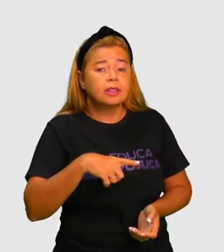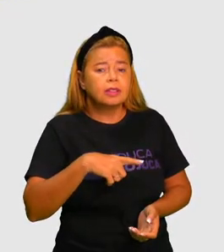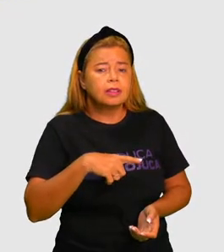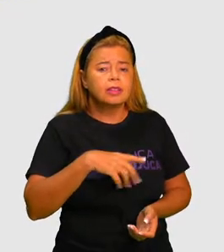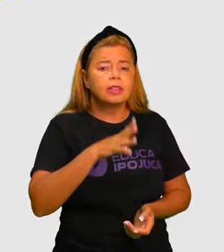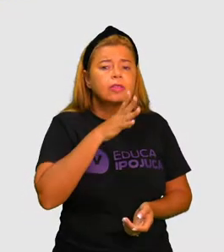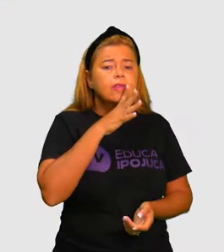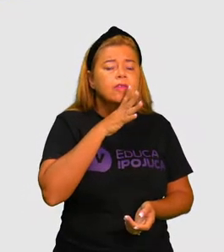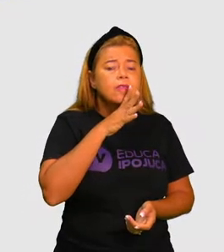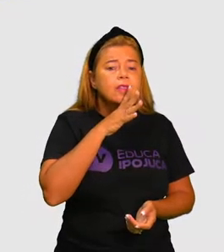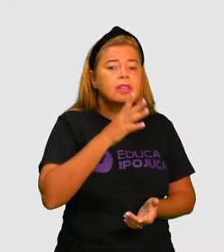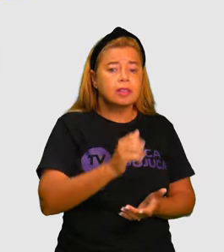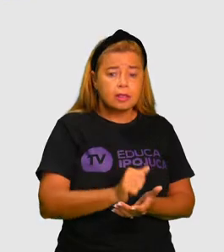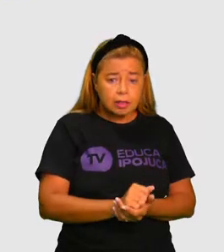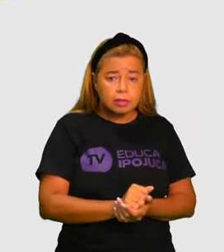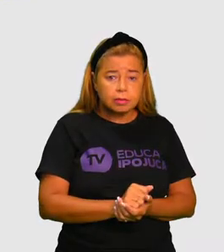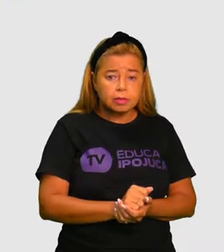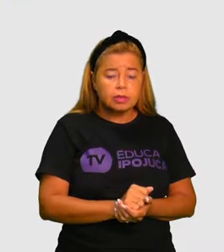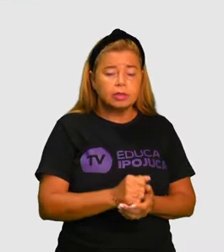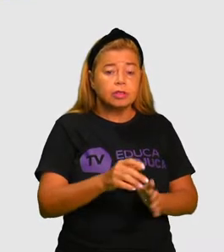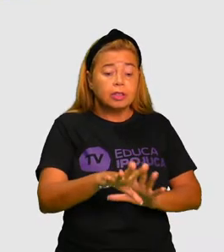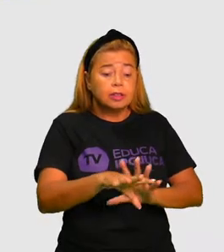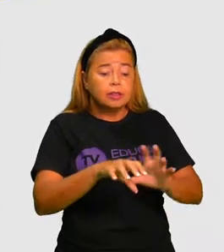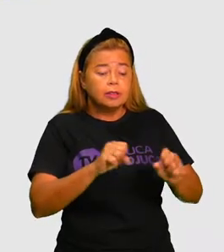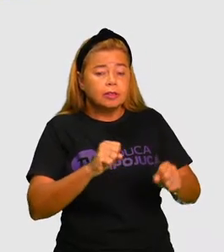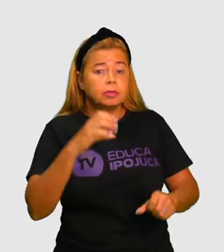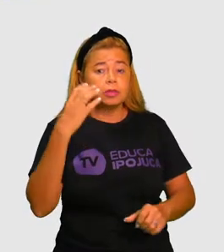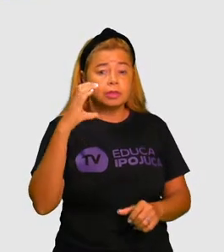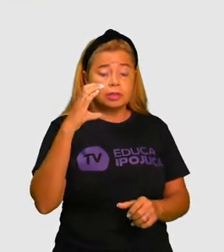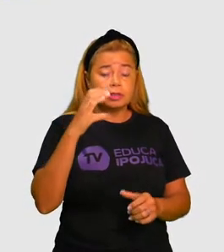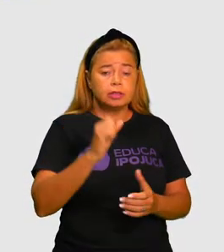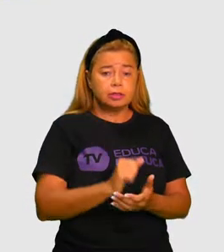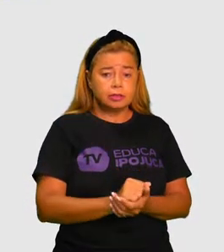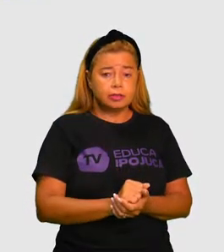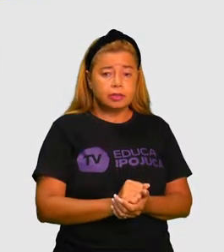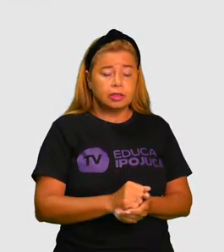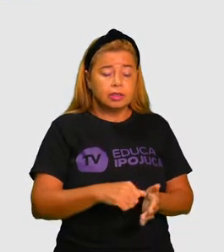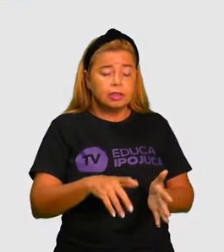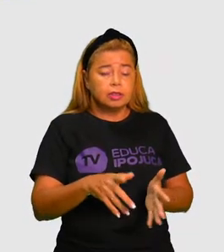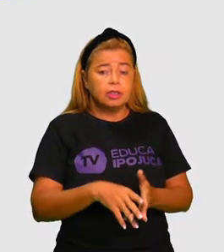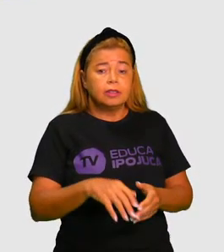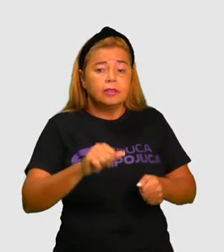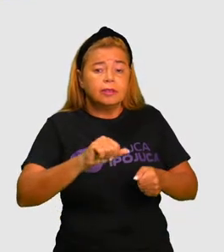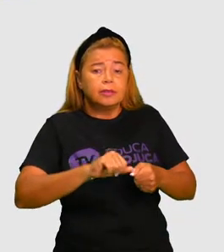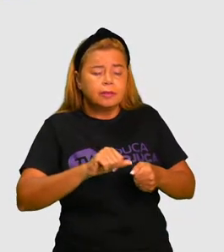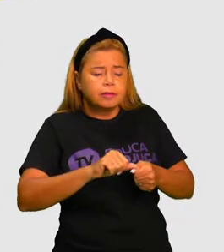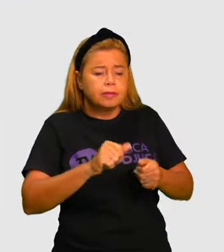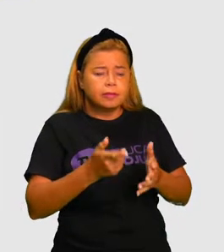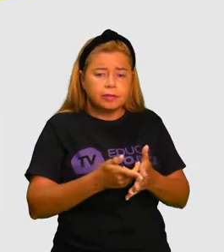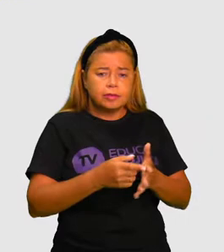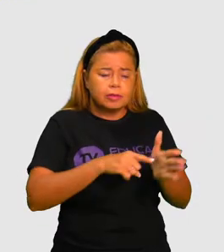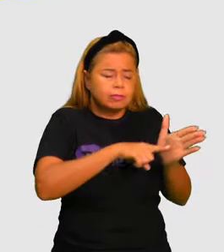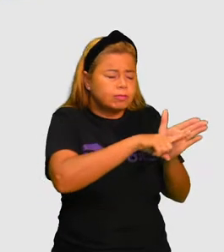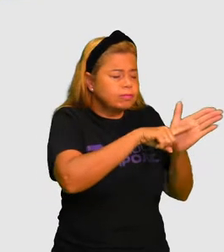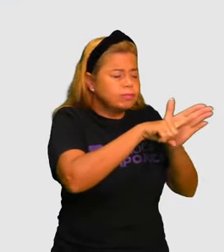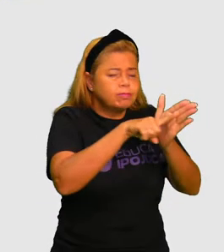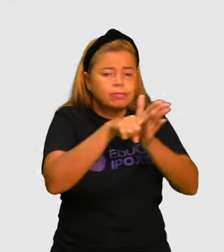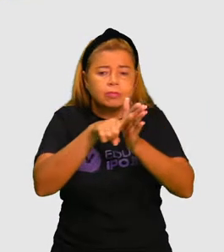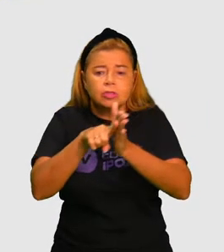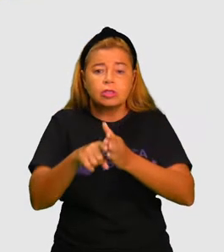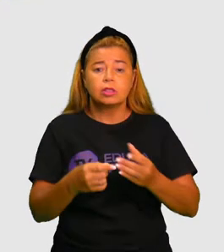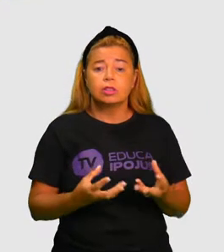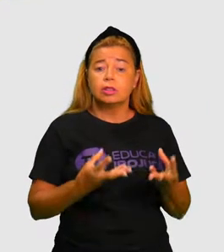científico. Guarde bem esse termo, tá? Pode realizar pesquisas nas mais diversas áreas de conhecimento.